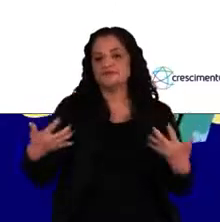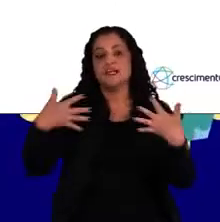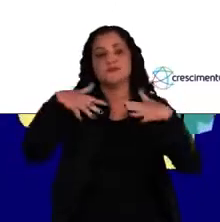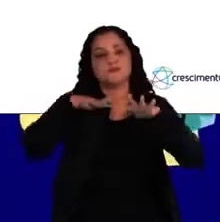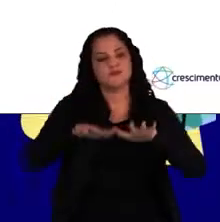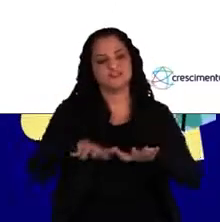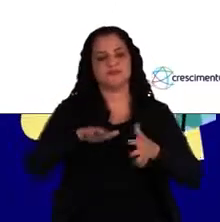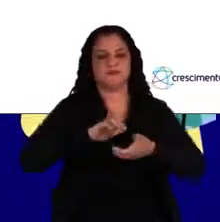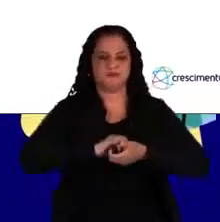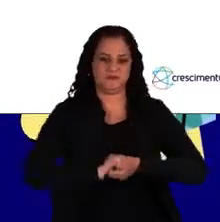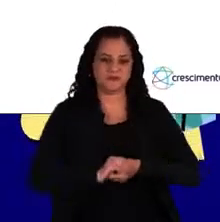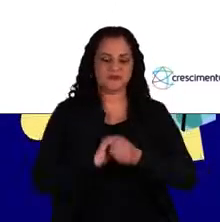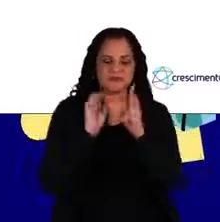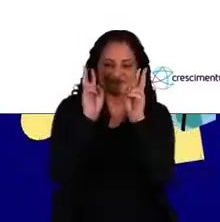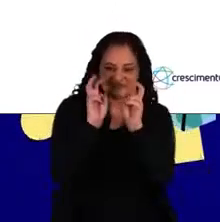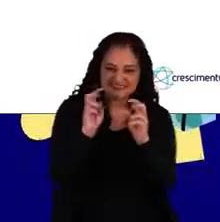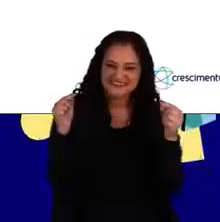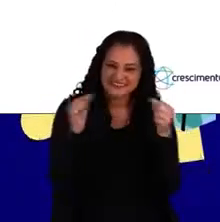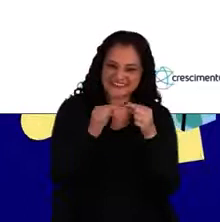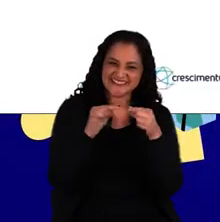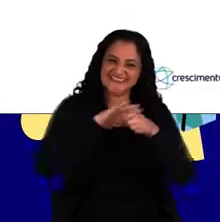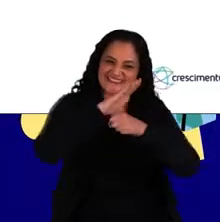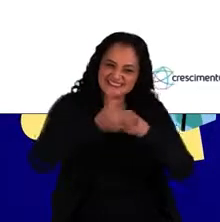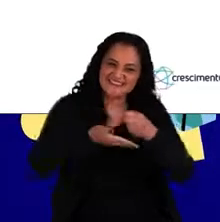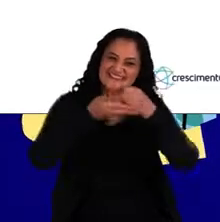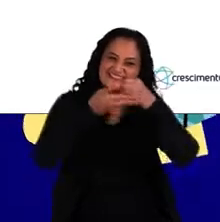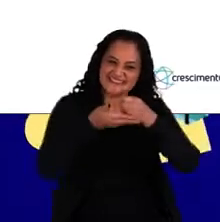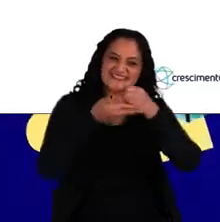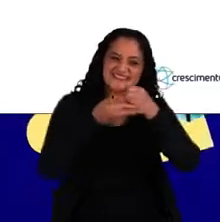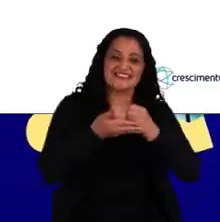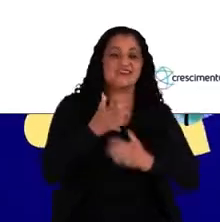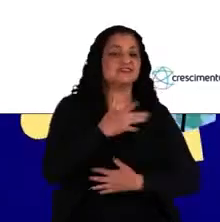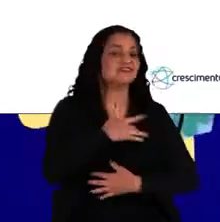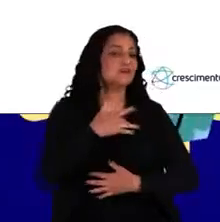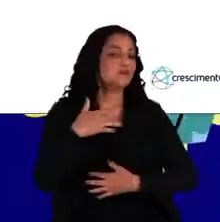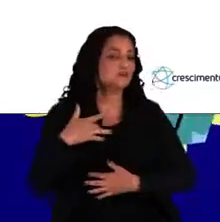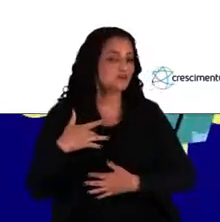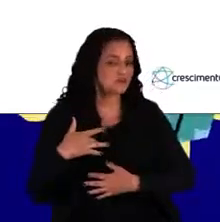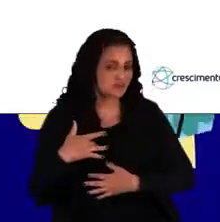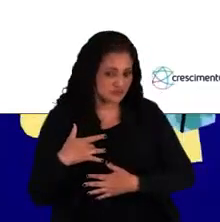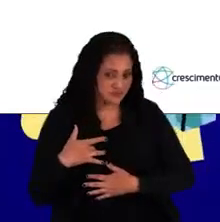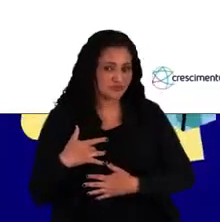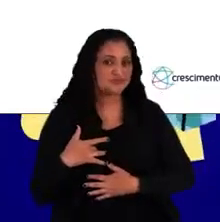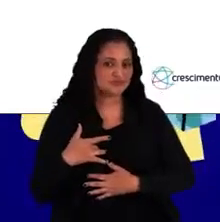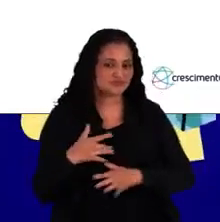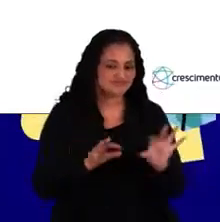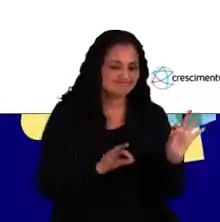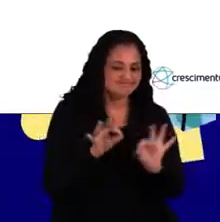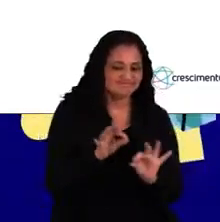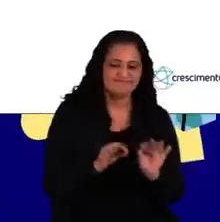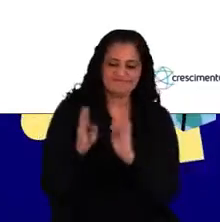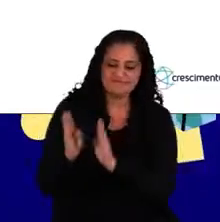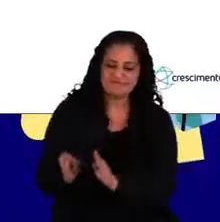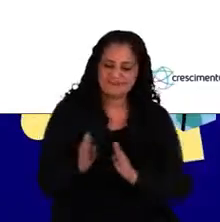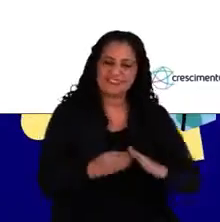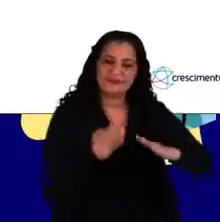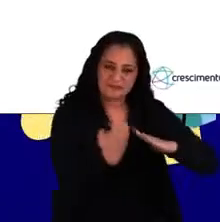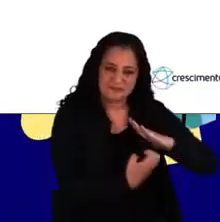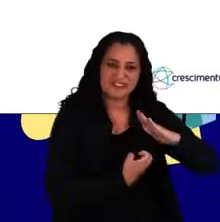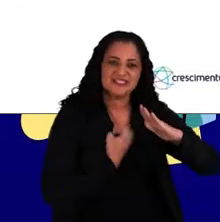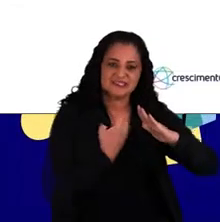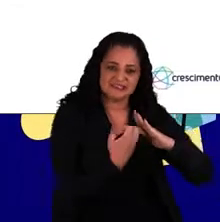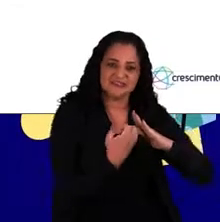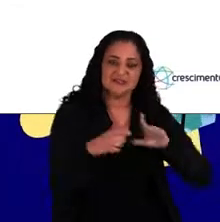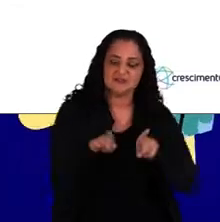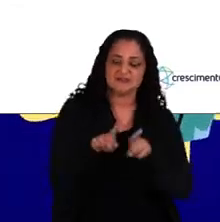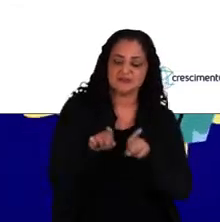inclusão, questões relacionadas à sustentabilidade, a saúde organizacional, a agilidade que